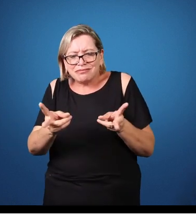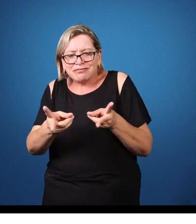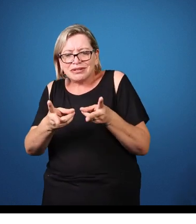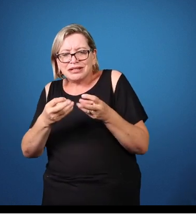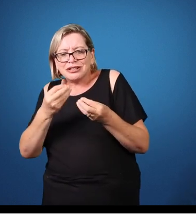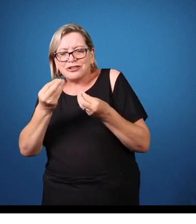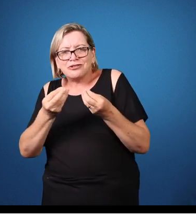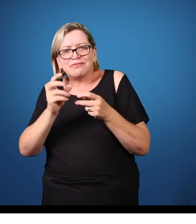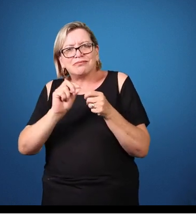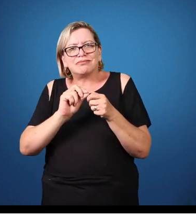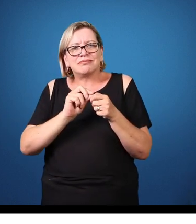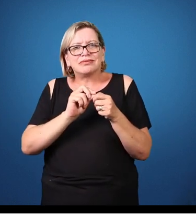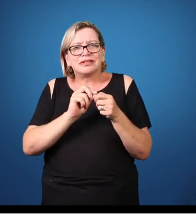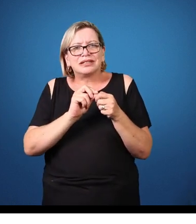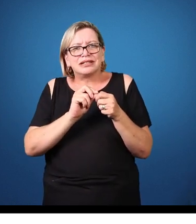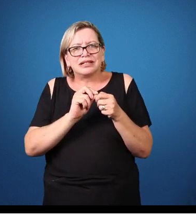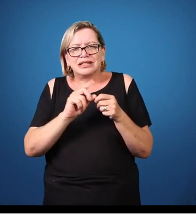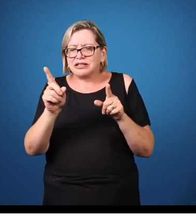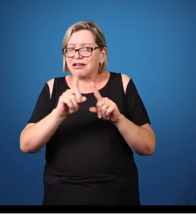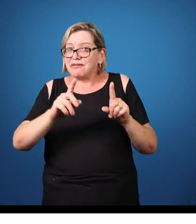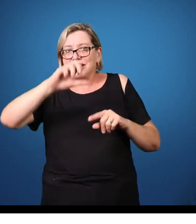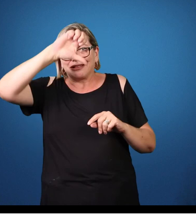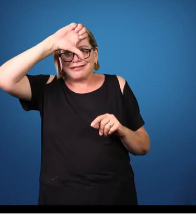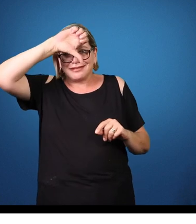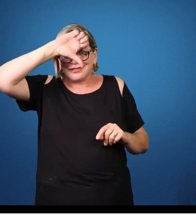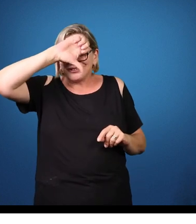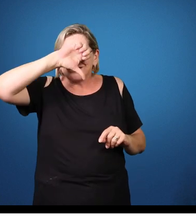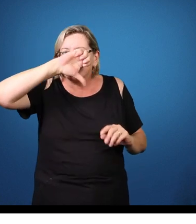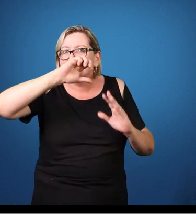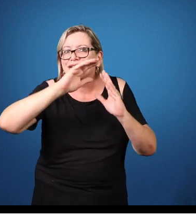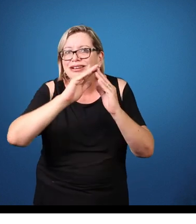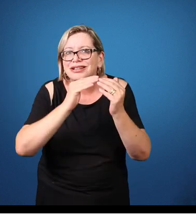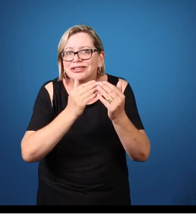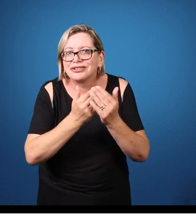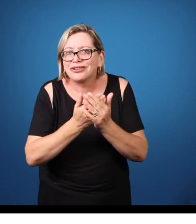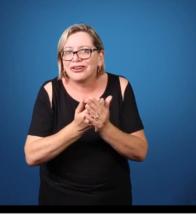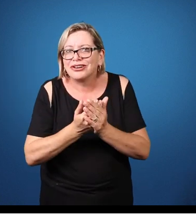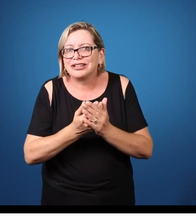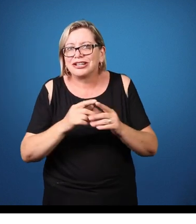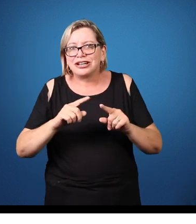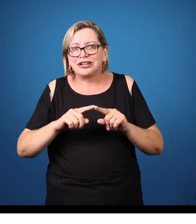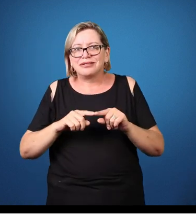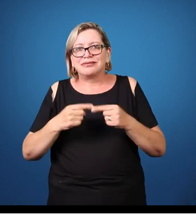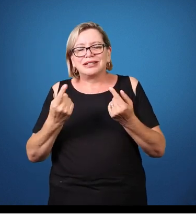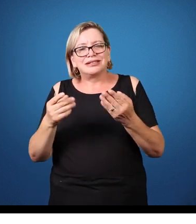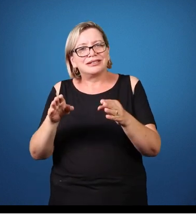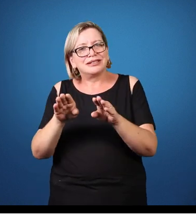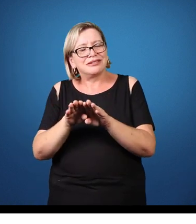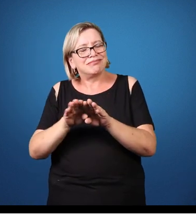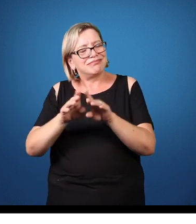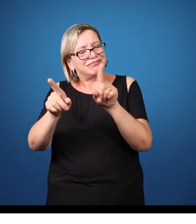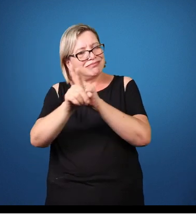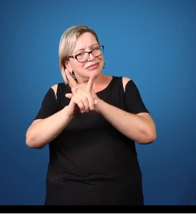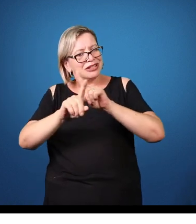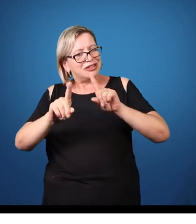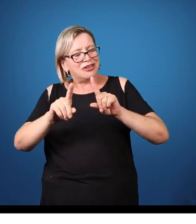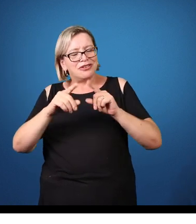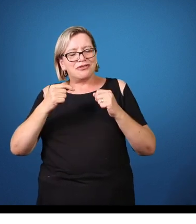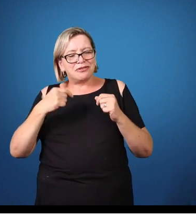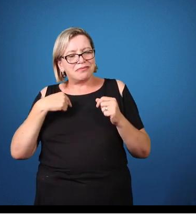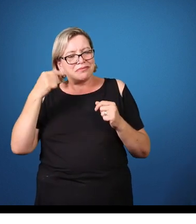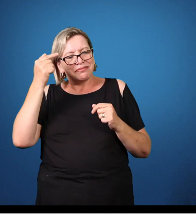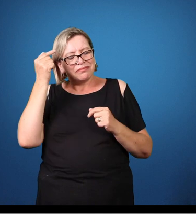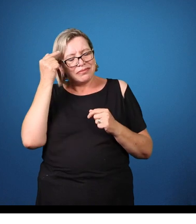também não vou tratar uma dificuldade de aprendizagem num âmbito de saúde. Porque se é